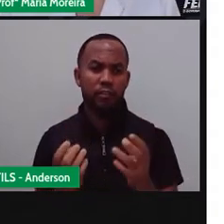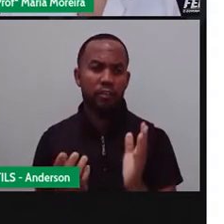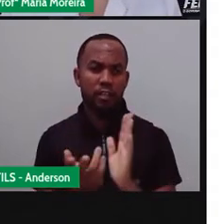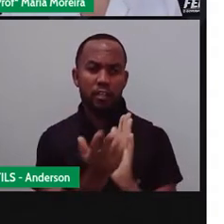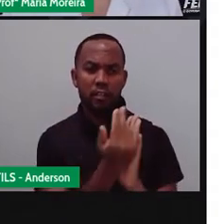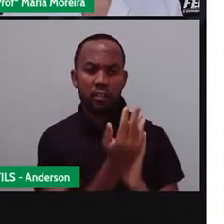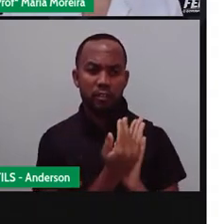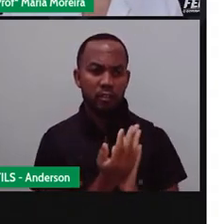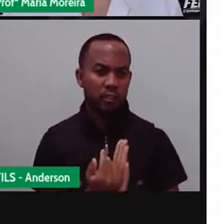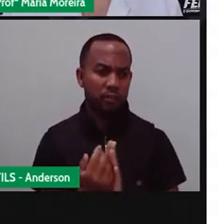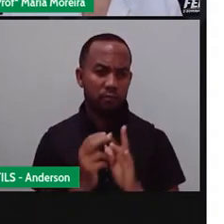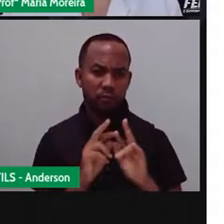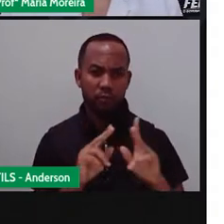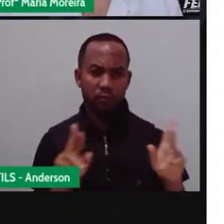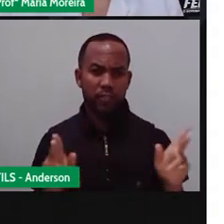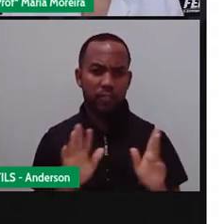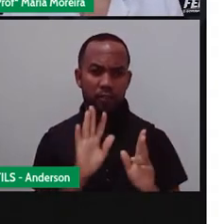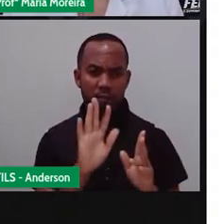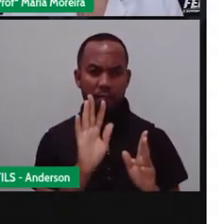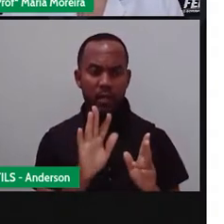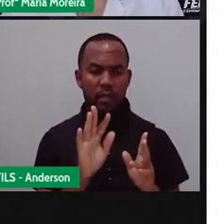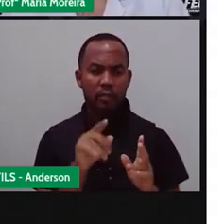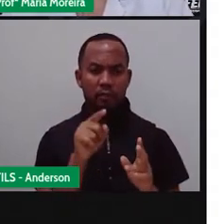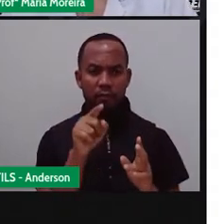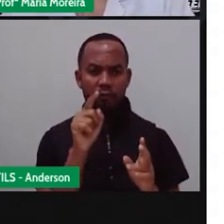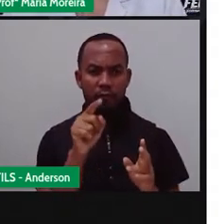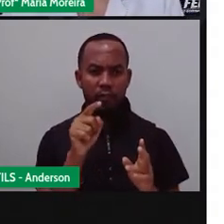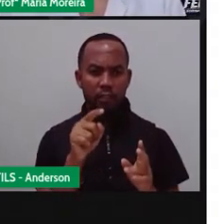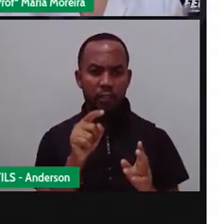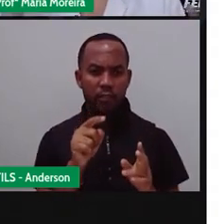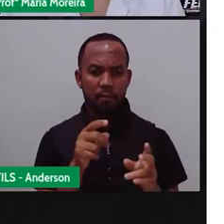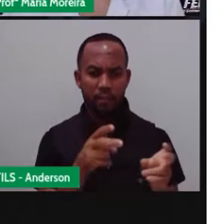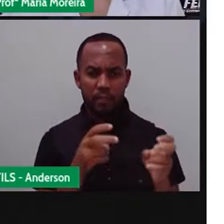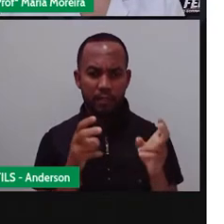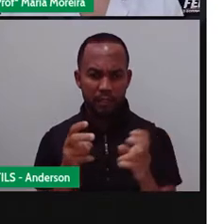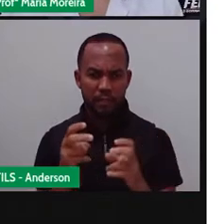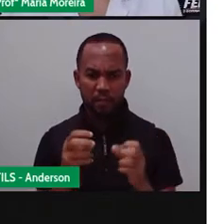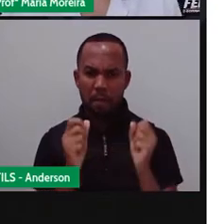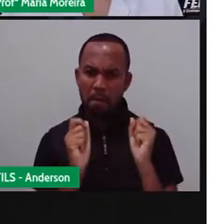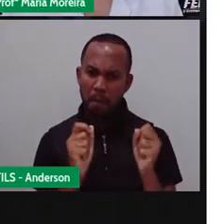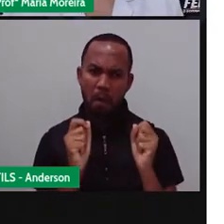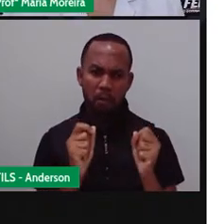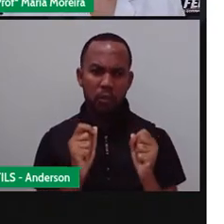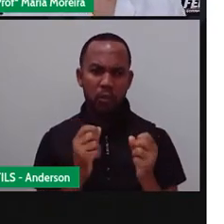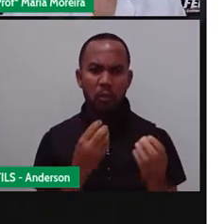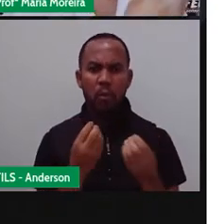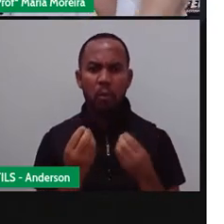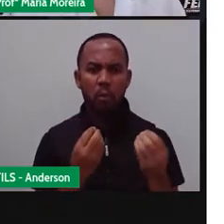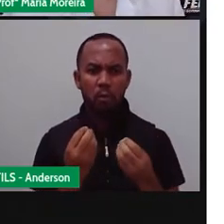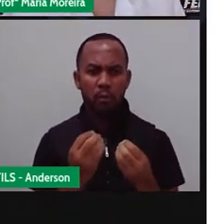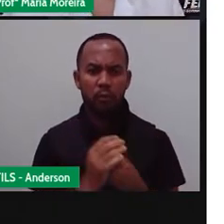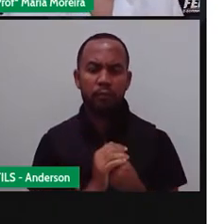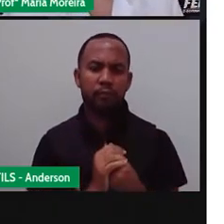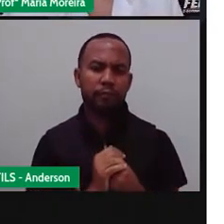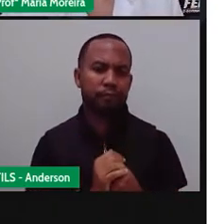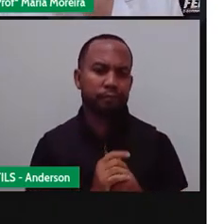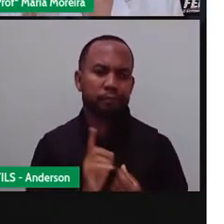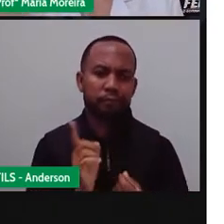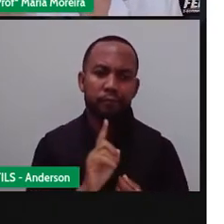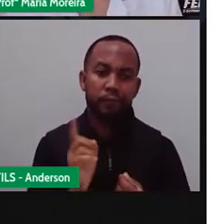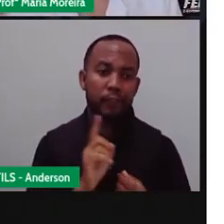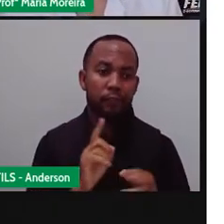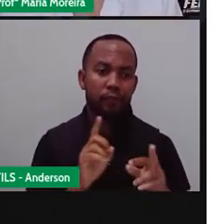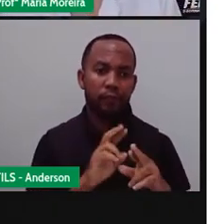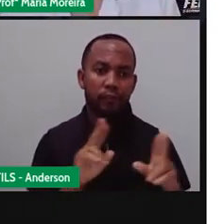hoje, né? Algumas pessoas ainda questionam, olha, será que de fato ele é esse artista tão completo e tal? Porque assim, a tela dele é